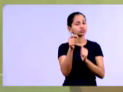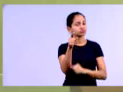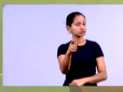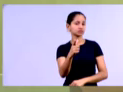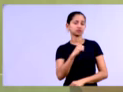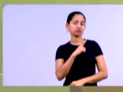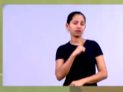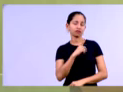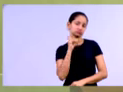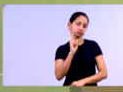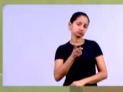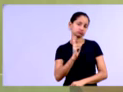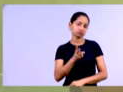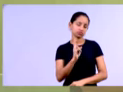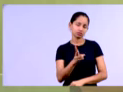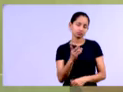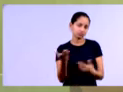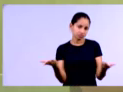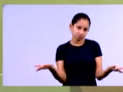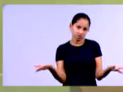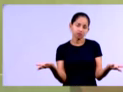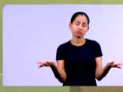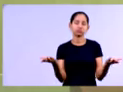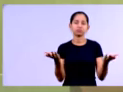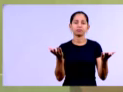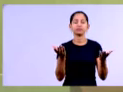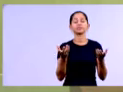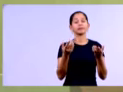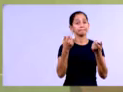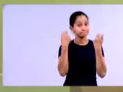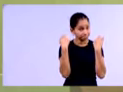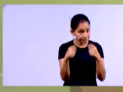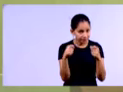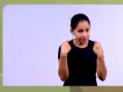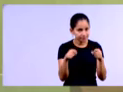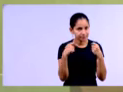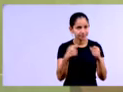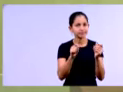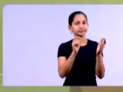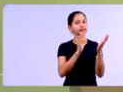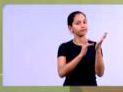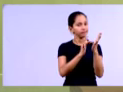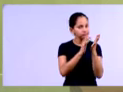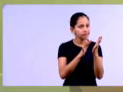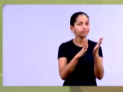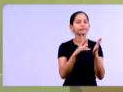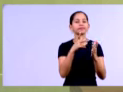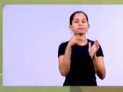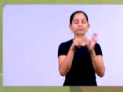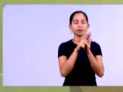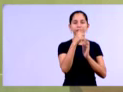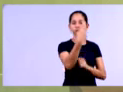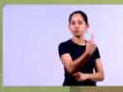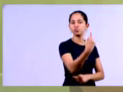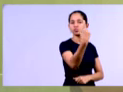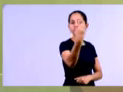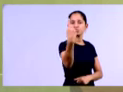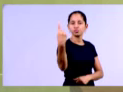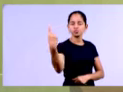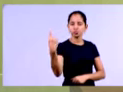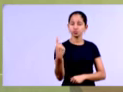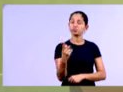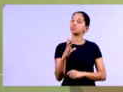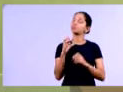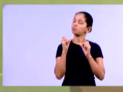fazer a prova, tá certo? Então, tragam a calculadora, tá, porque não vai ser disponibilizada no dia a calculadora para vocês,